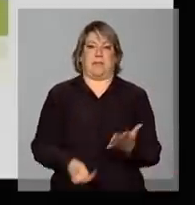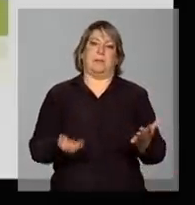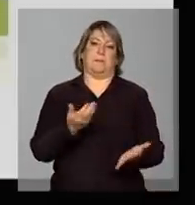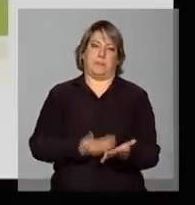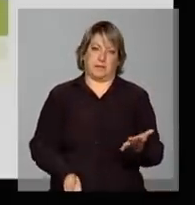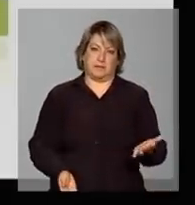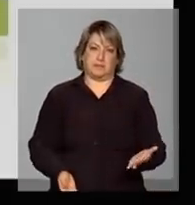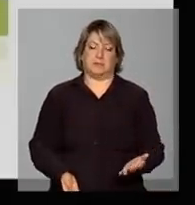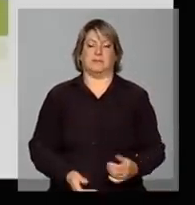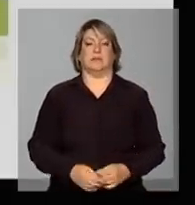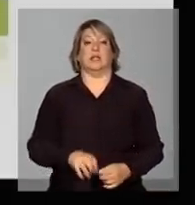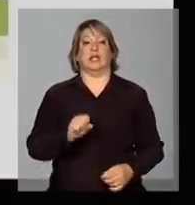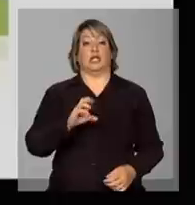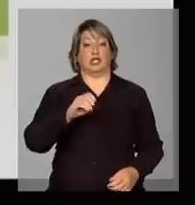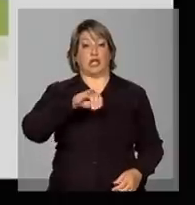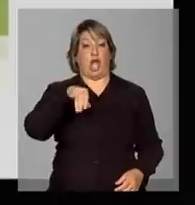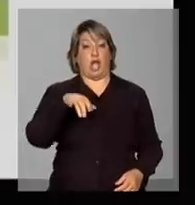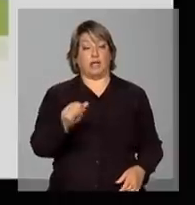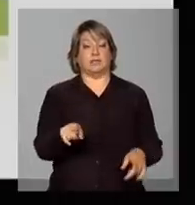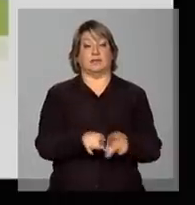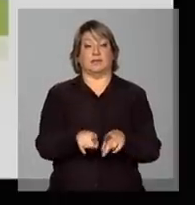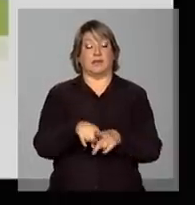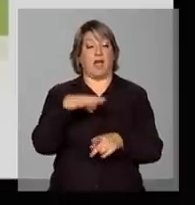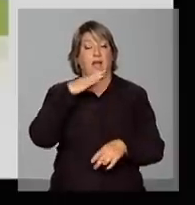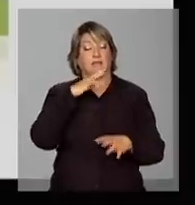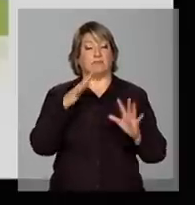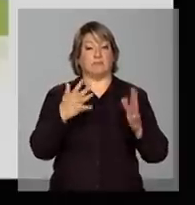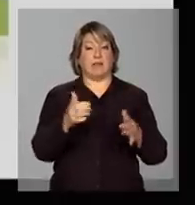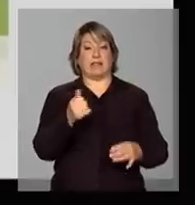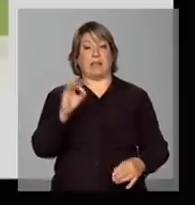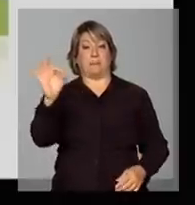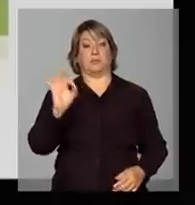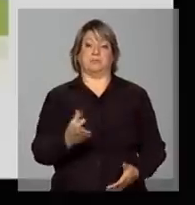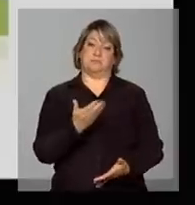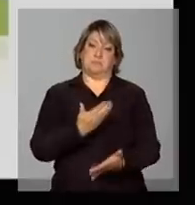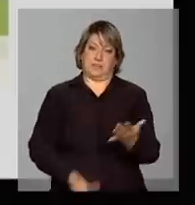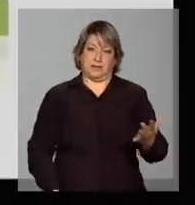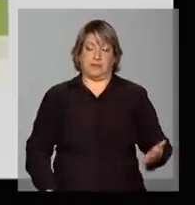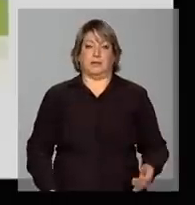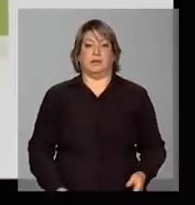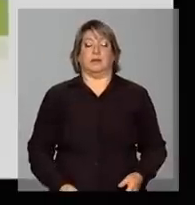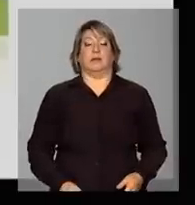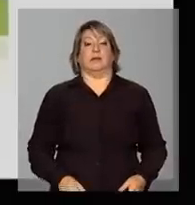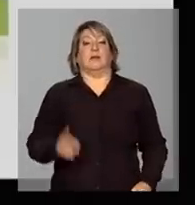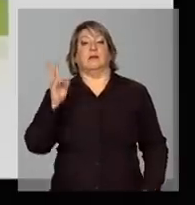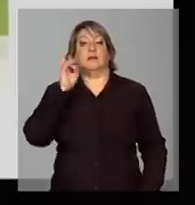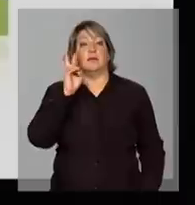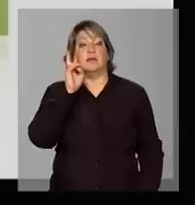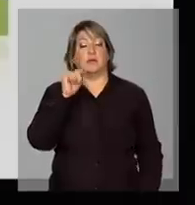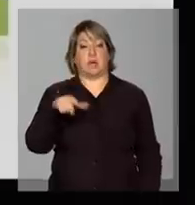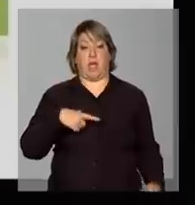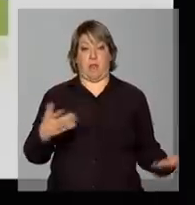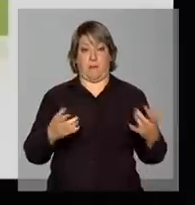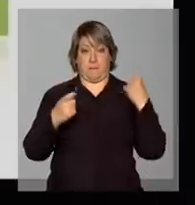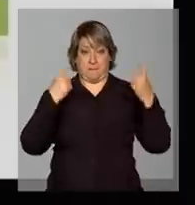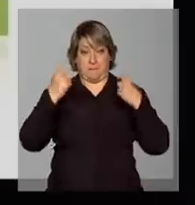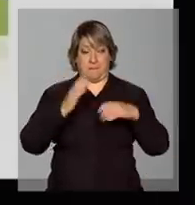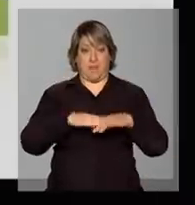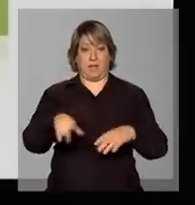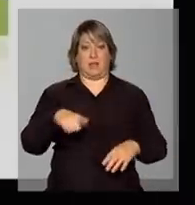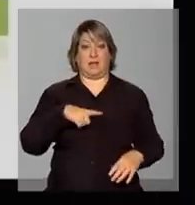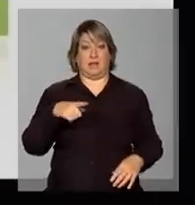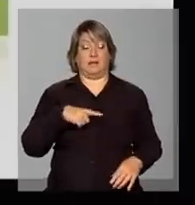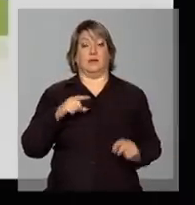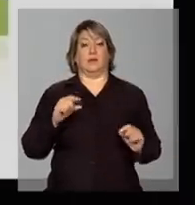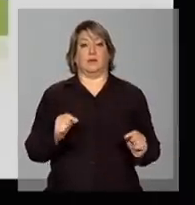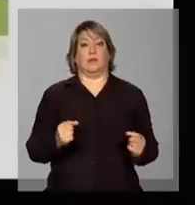da soja, há uma estimativa aí que talvez 10%. E aqui, que é a questão mais preocupante, que foi a